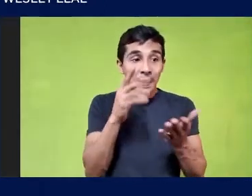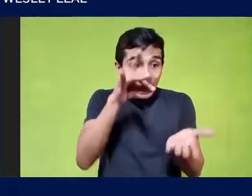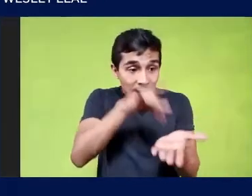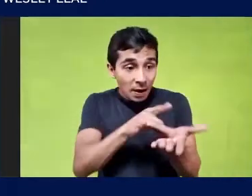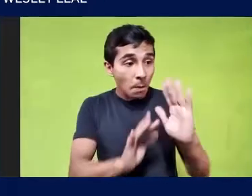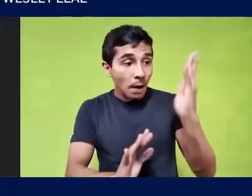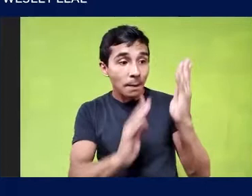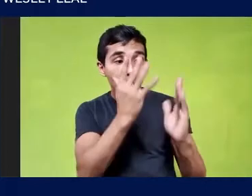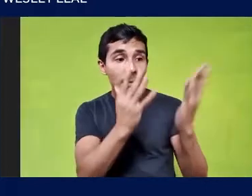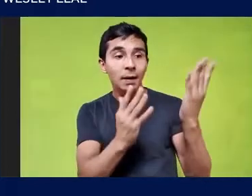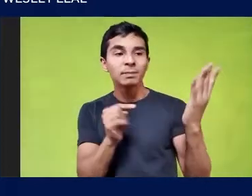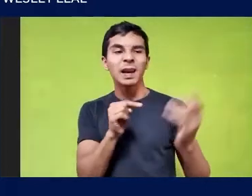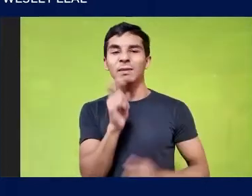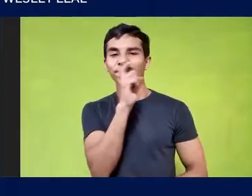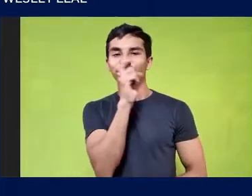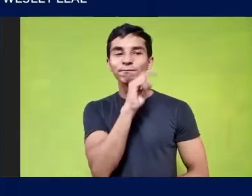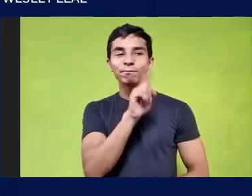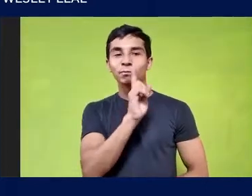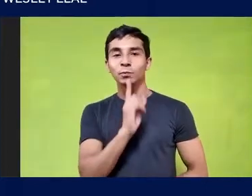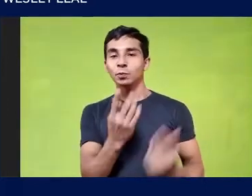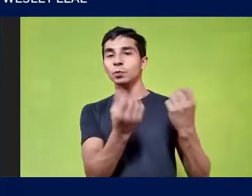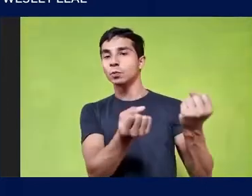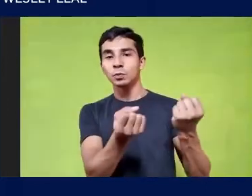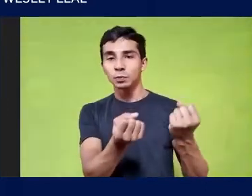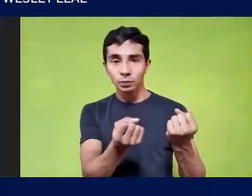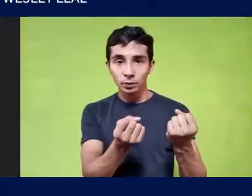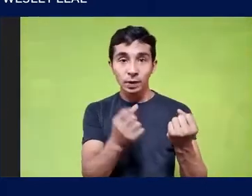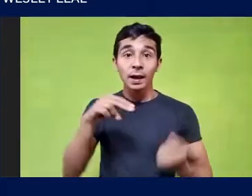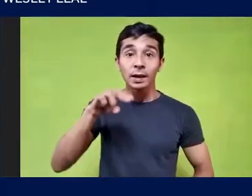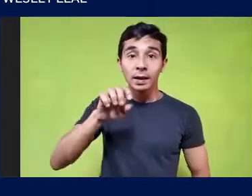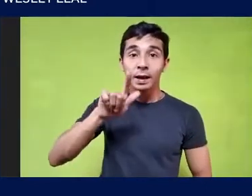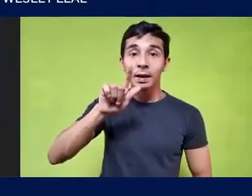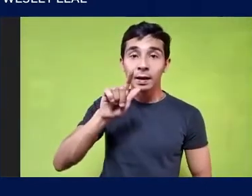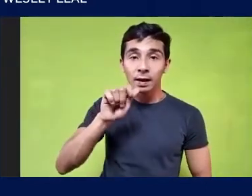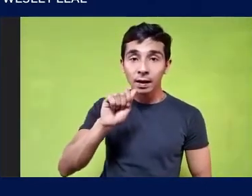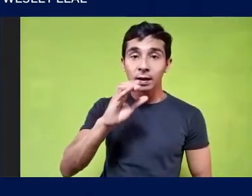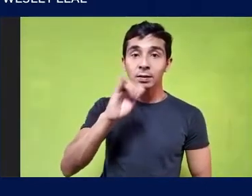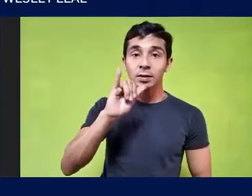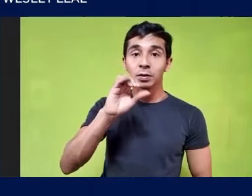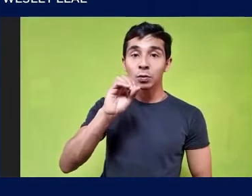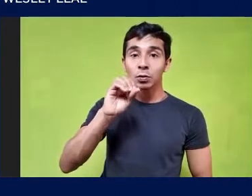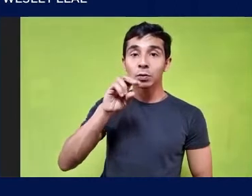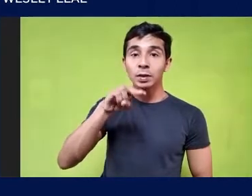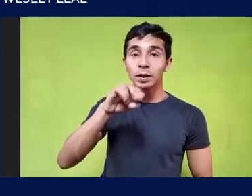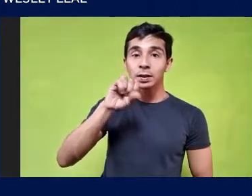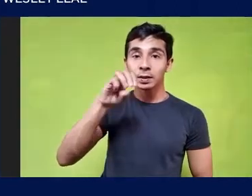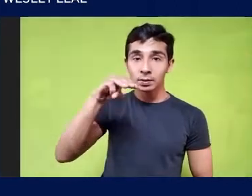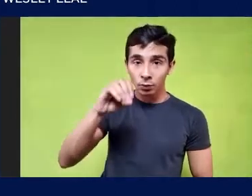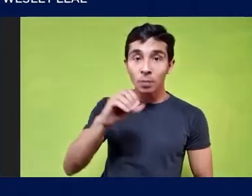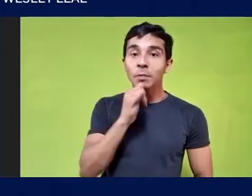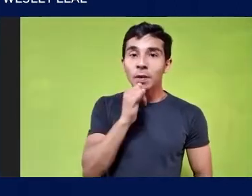você conversa com alguém Que nega A condição esférica da Terra